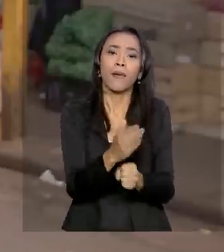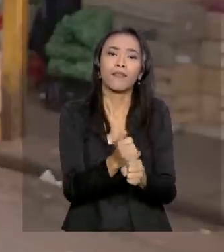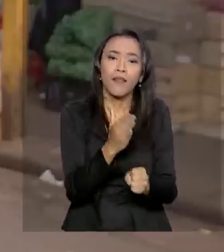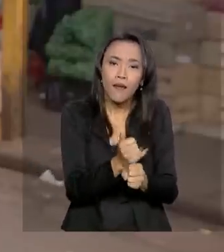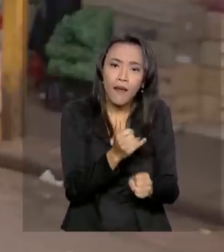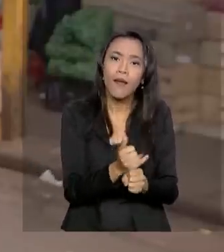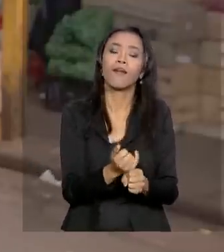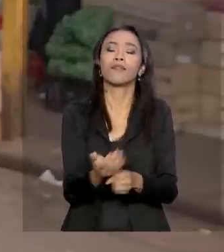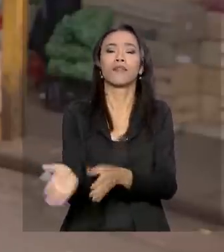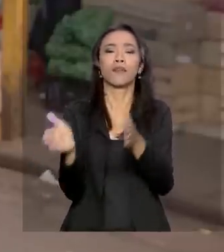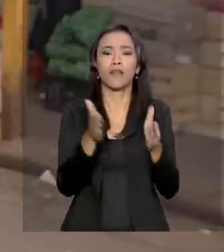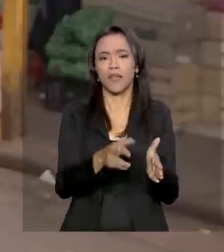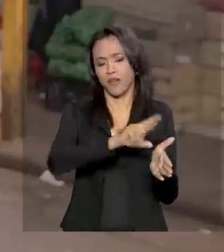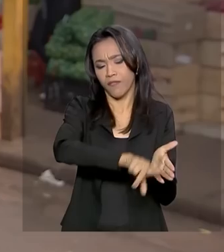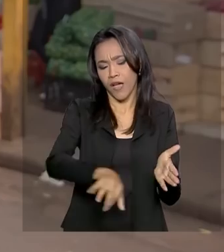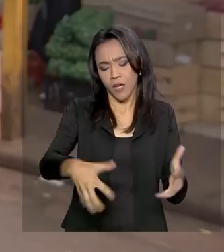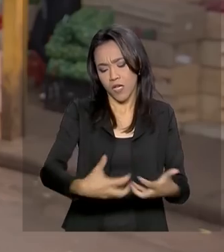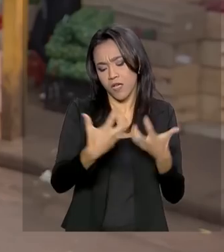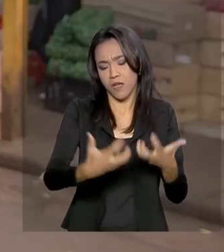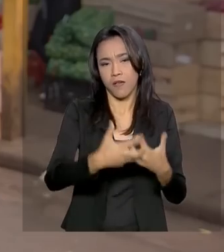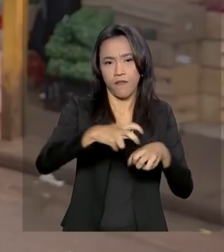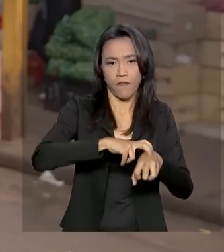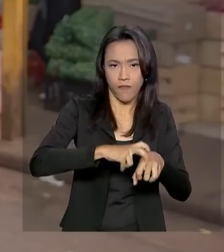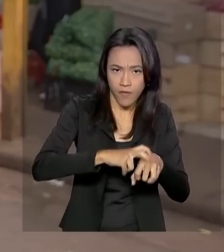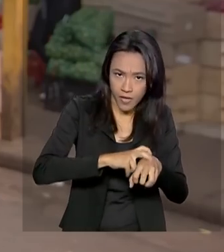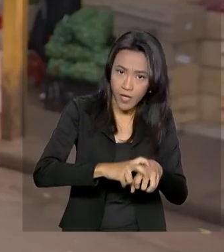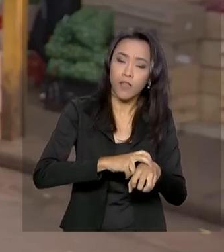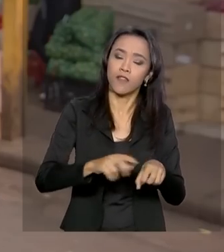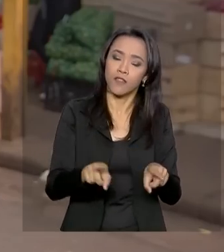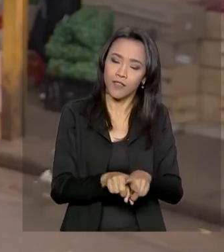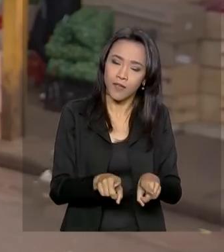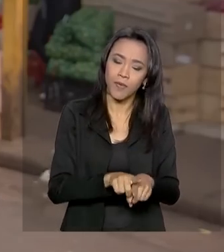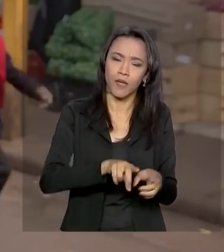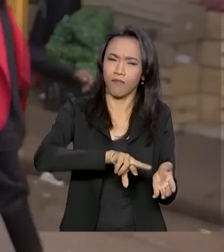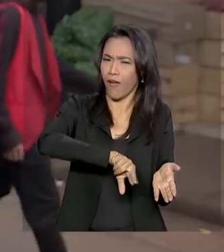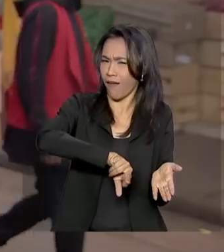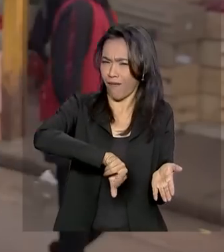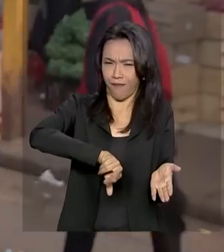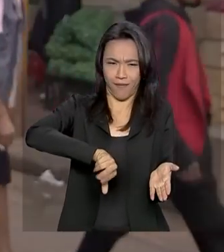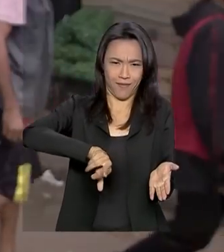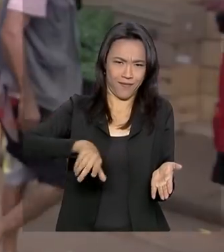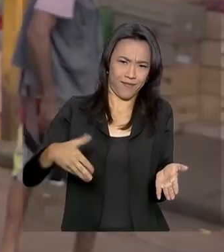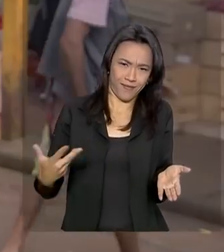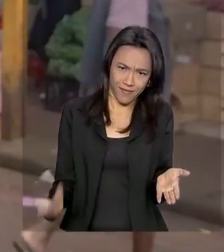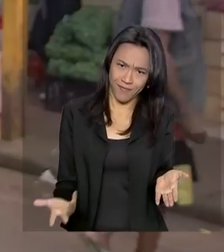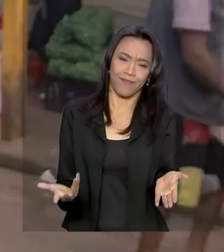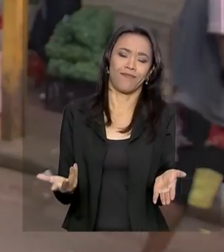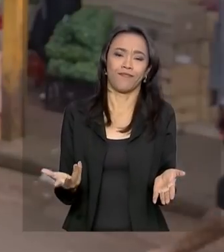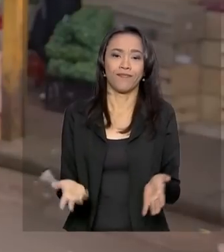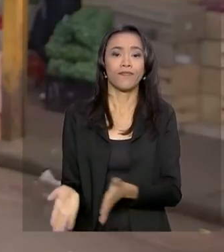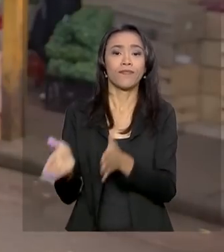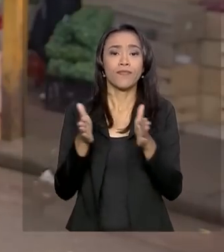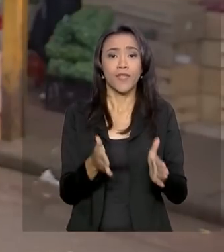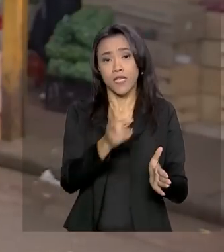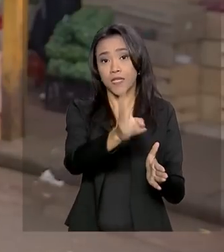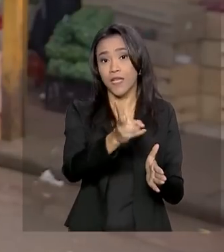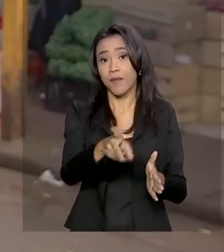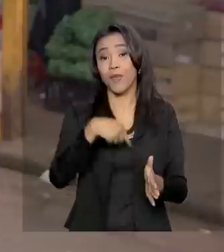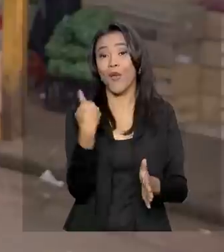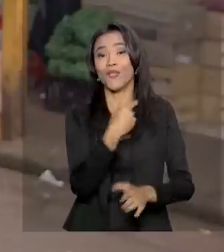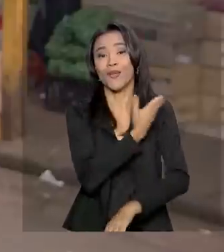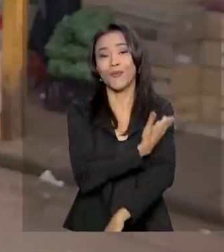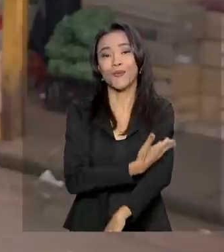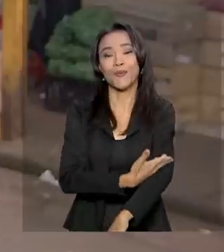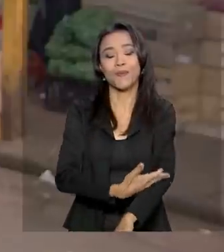diversos tipos de legumes e também folhas, alface, agrião, chicória, entre outros. A gente está sempre acostumado, né